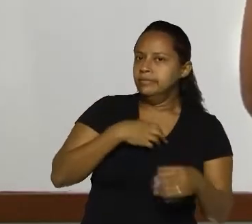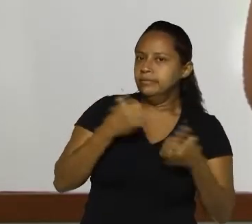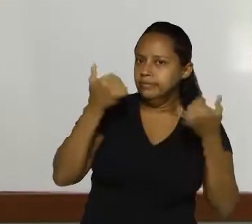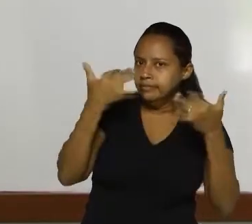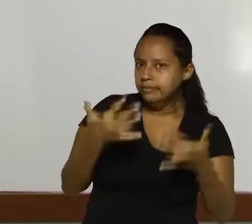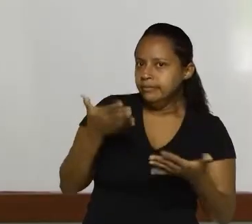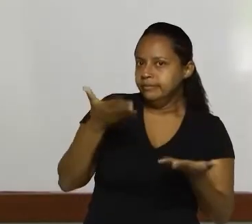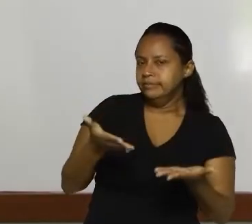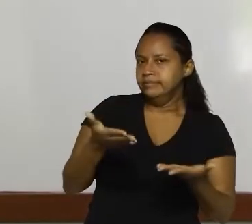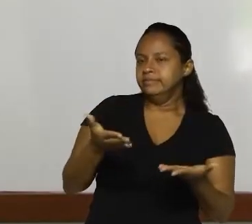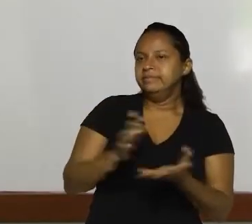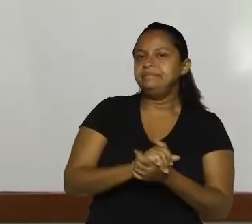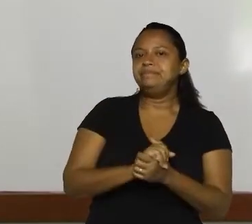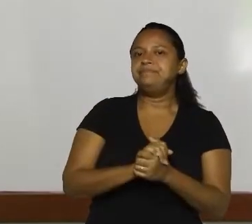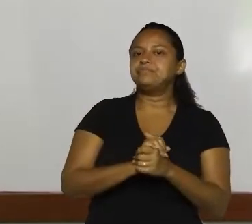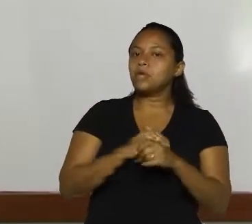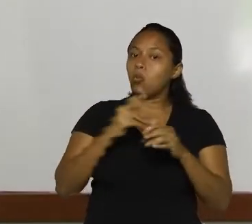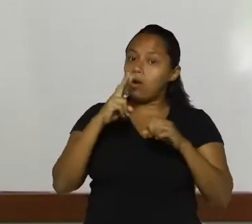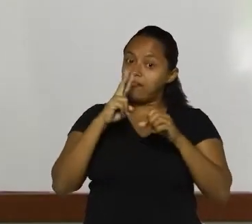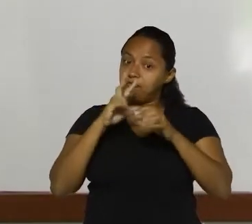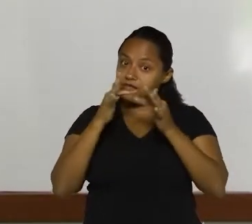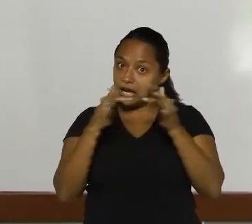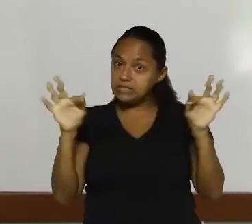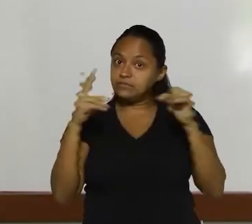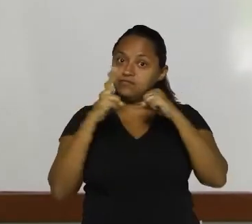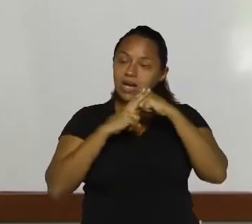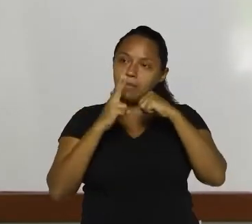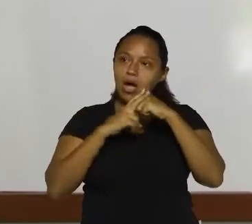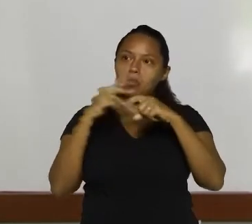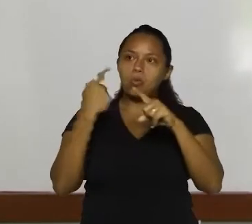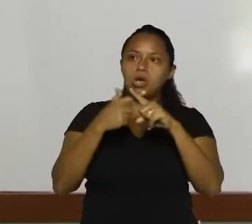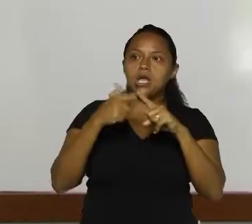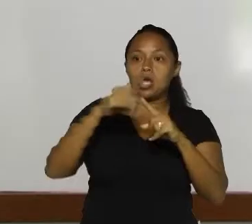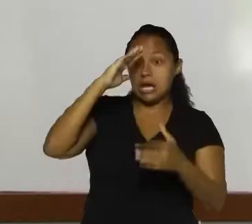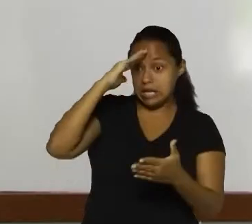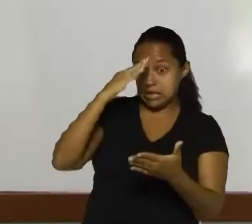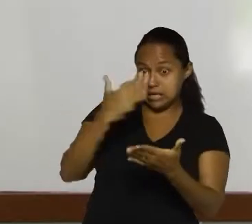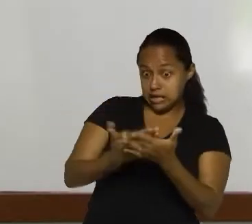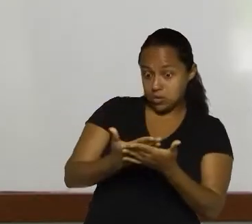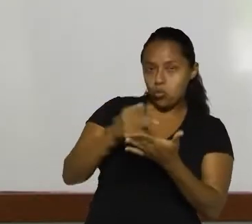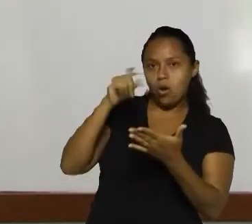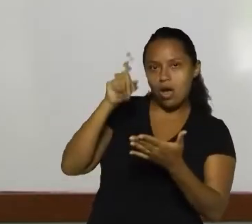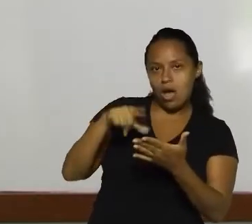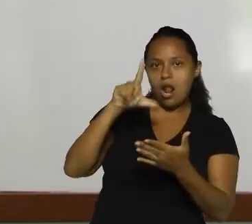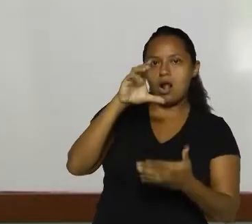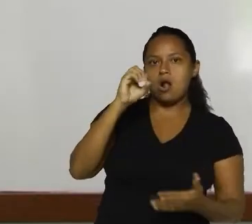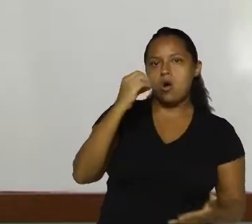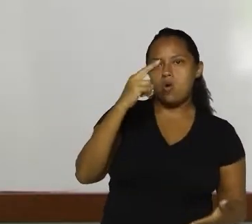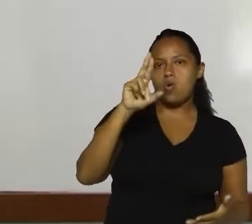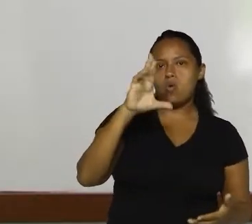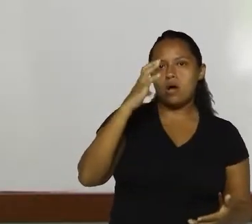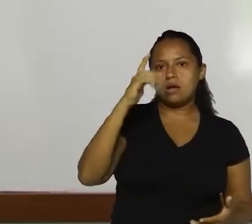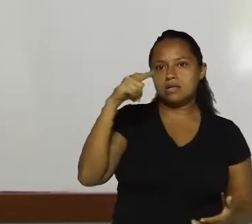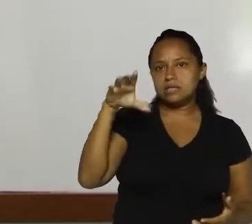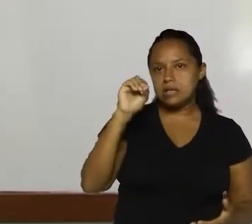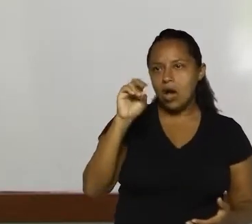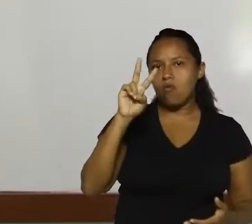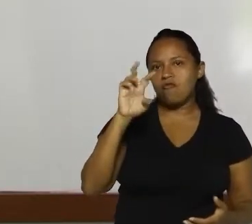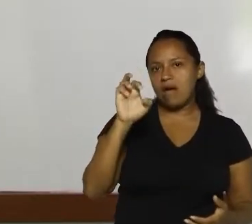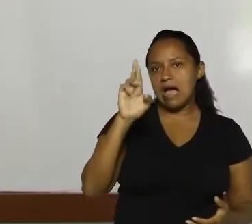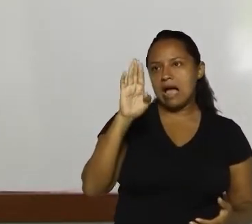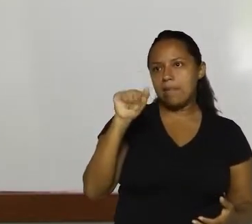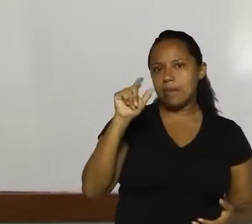Ok? Essa daqui é uma frase verbal. Por quê? Estou acreditando. É uma locução verbal. São dois